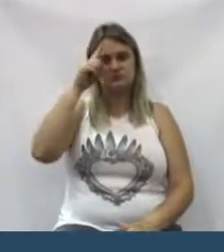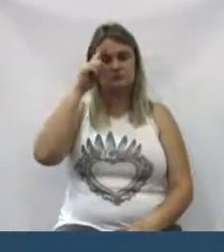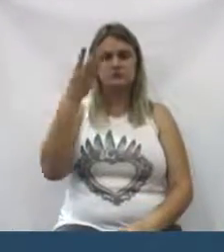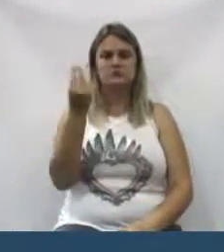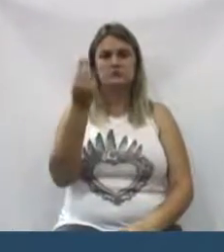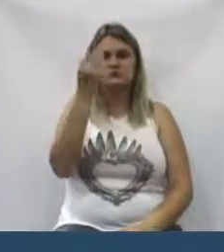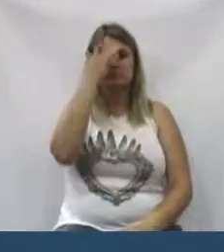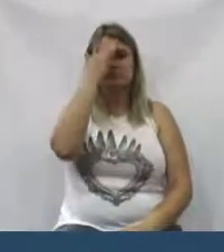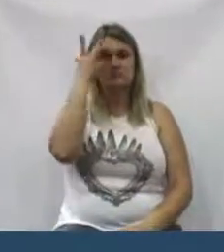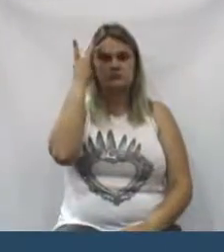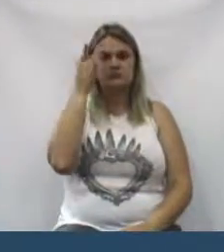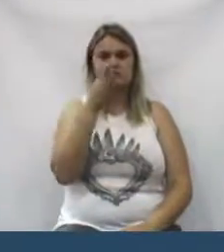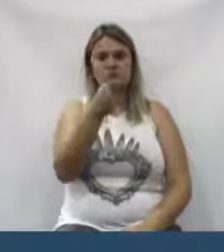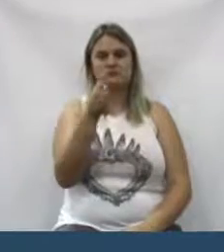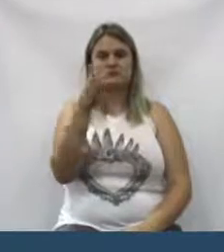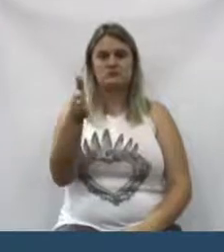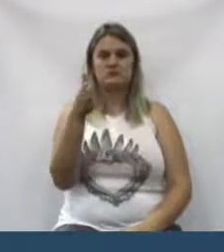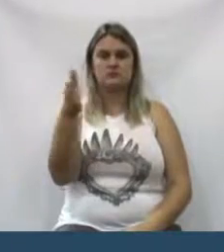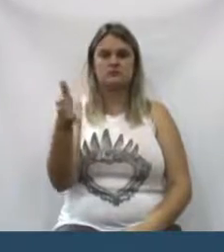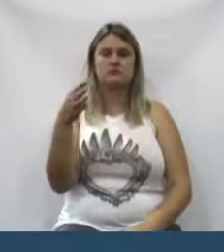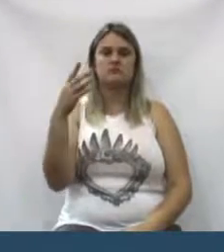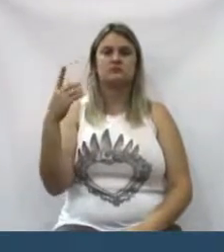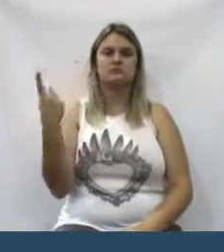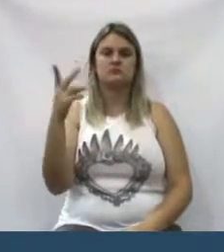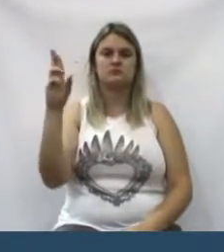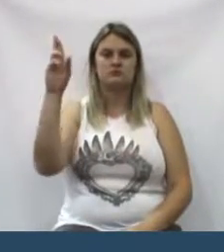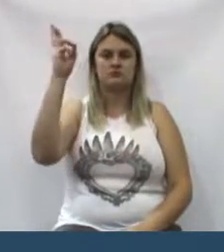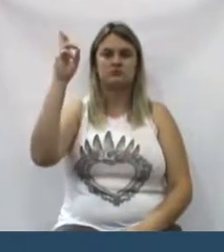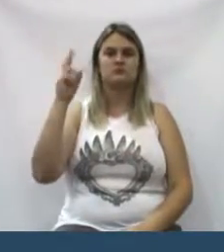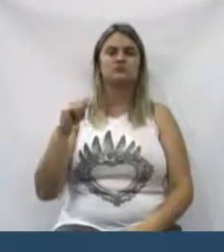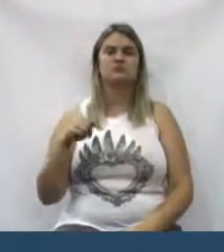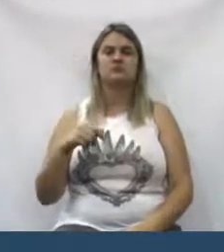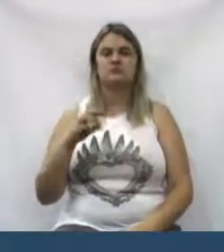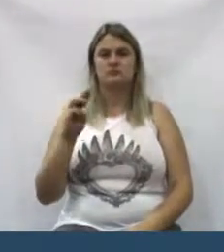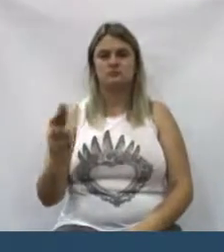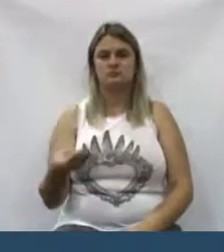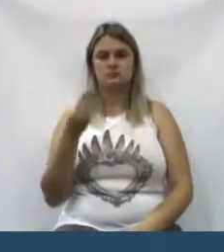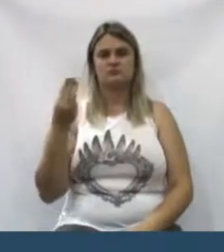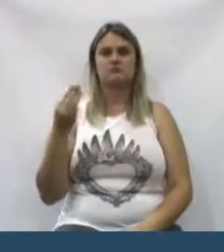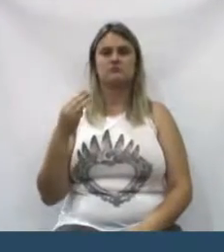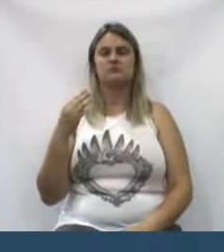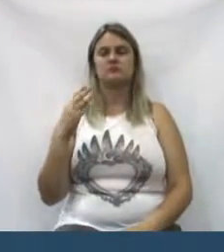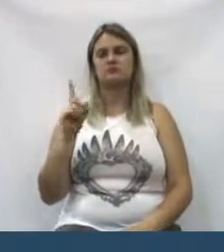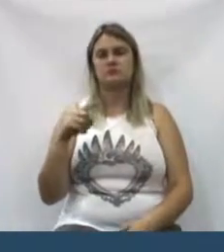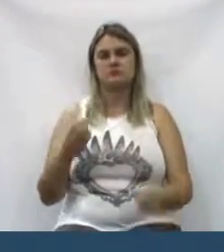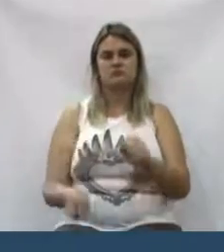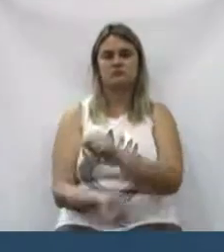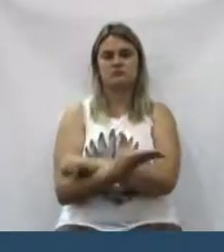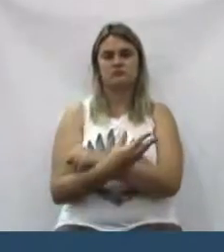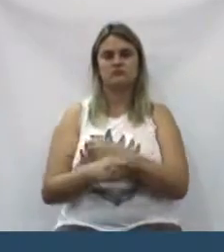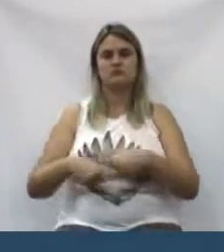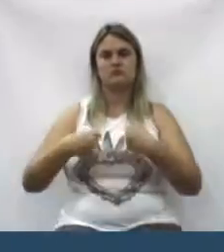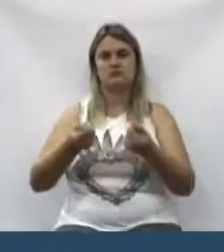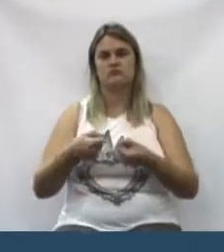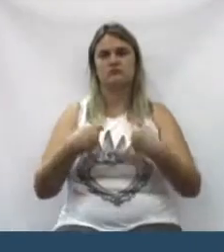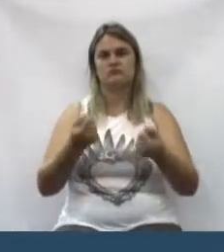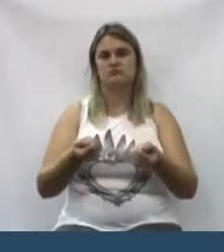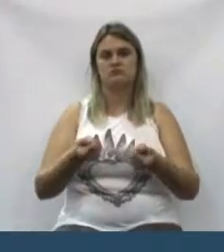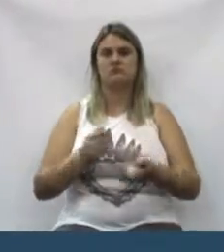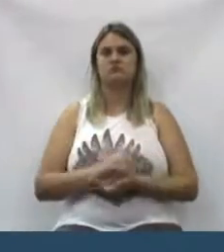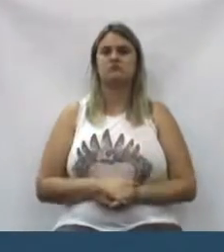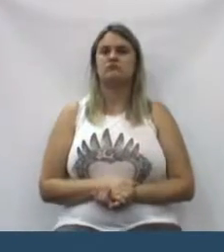milhões e milhões e milhões em dólares e milhões sendo devolvido